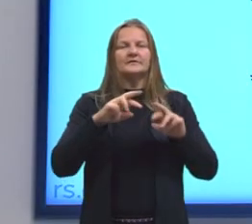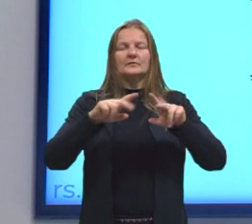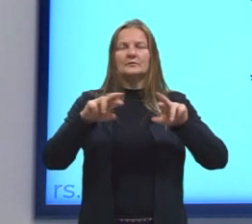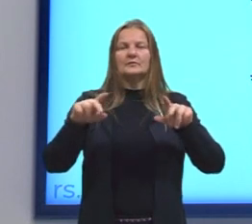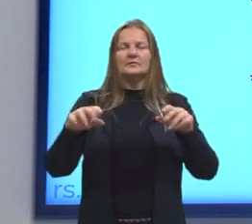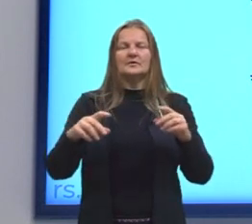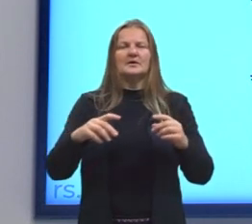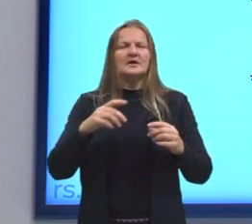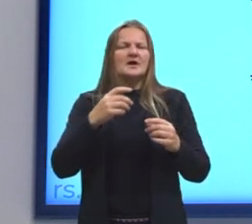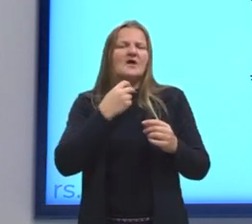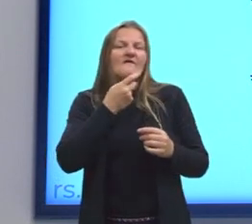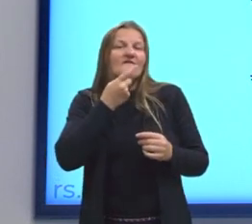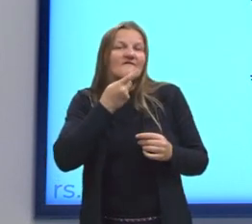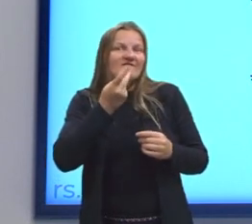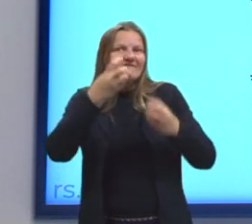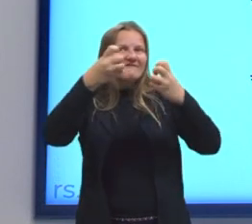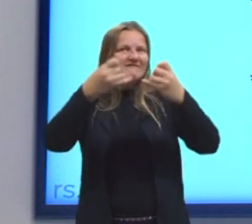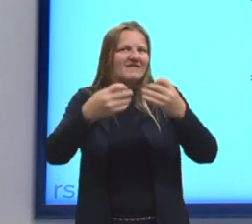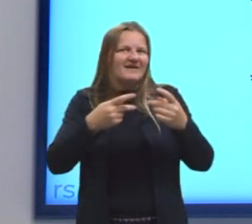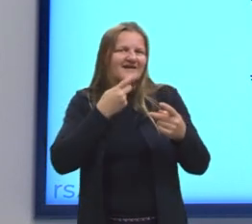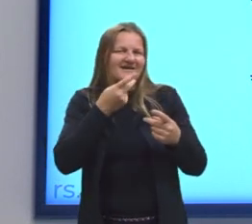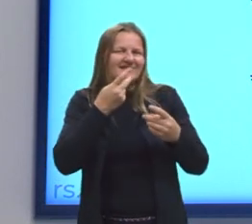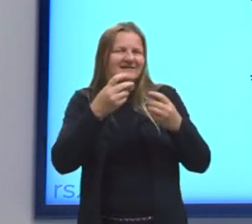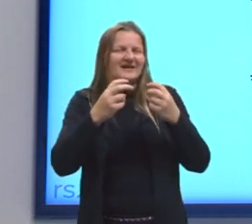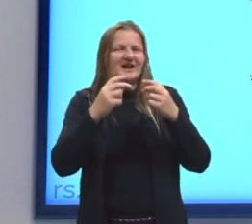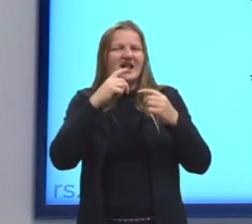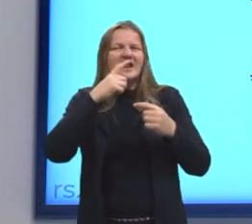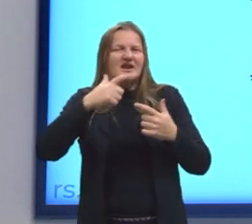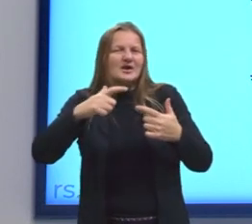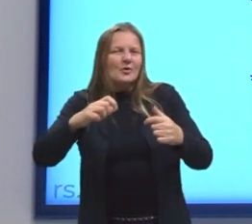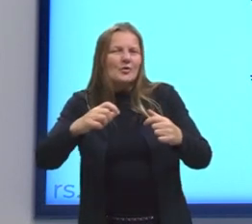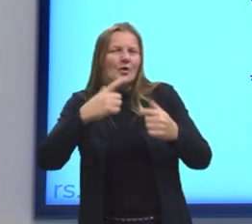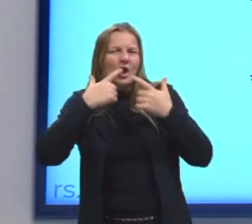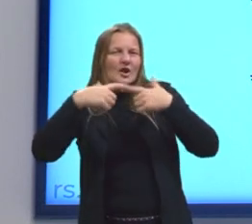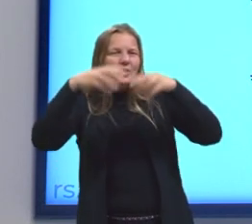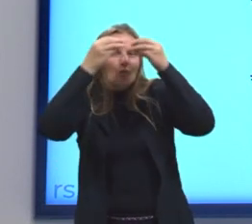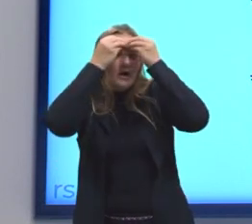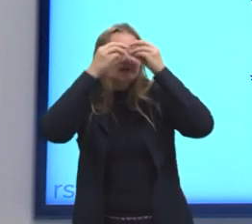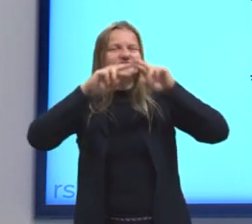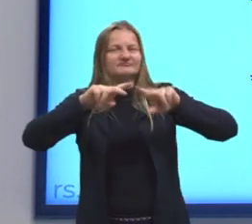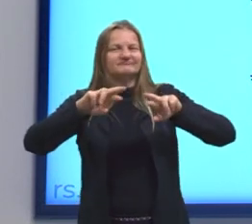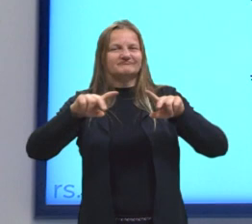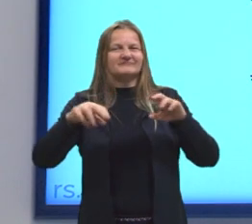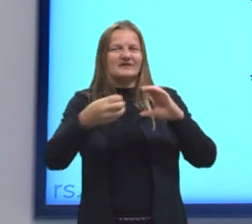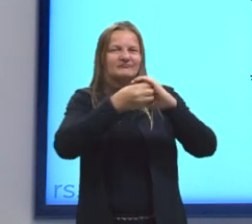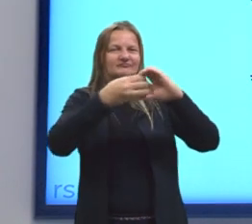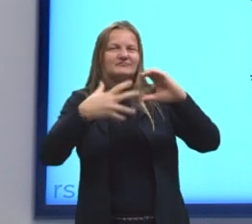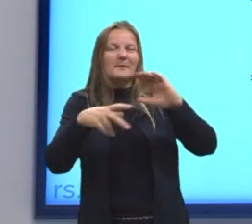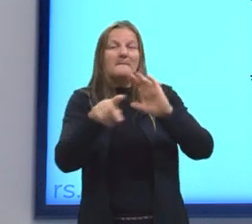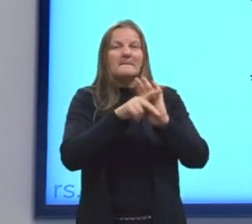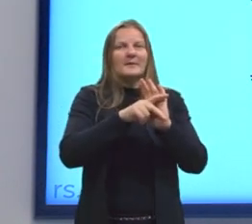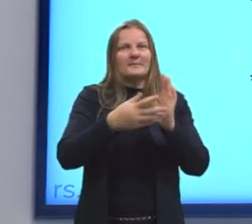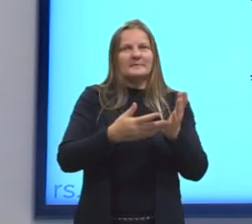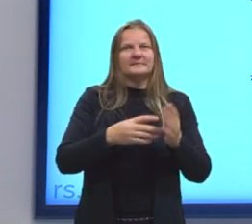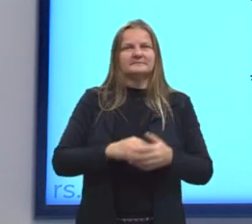dialeto particular, geralmente se diferenciam por idade, classe, ou também se identificam por isso. Referentes à